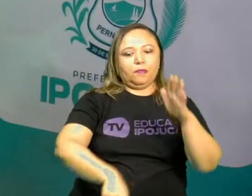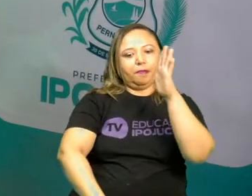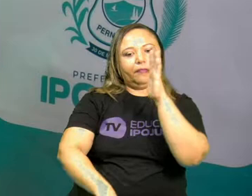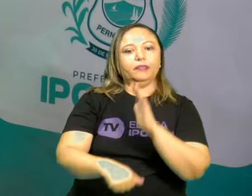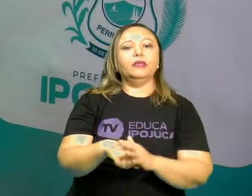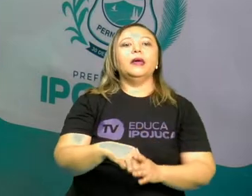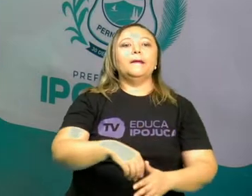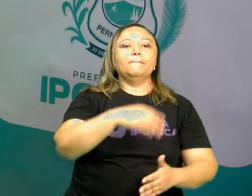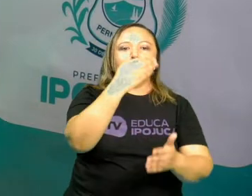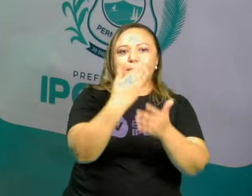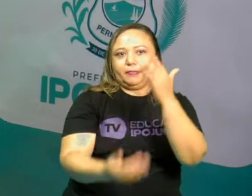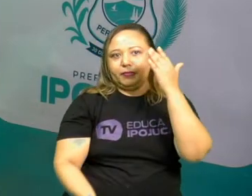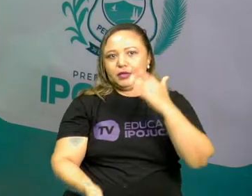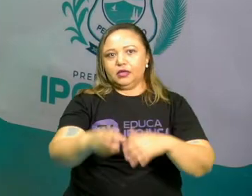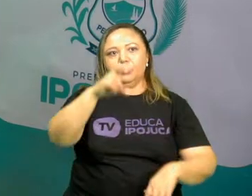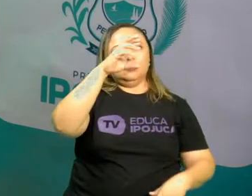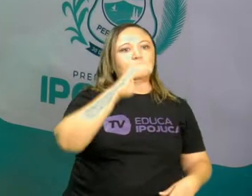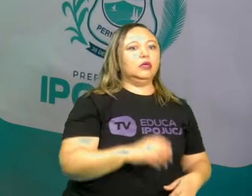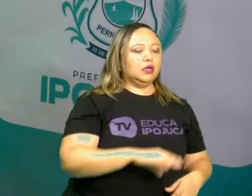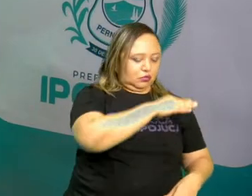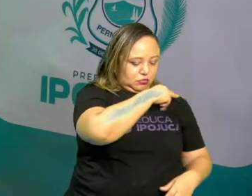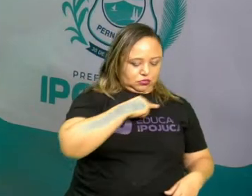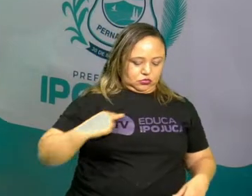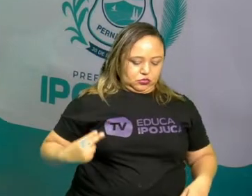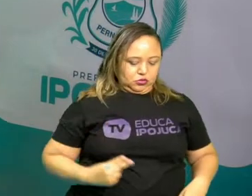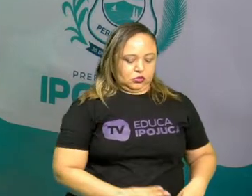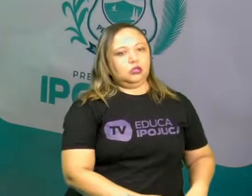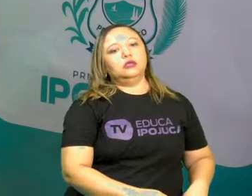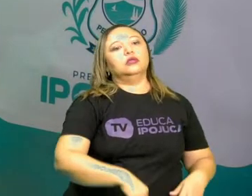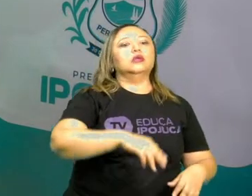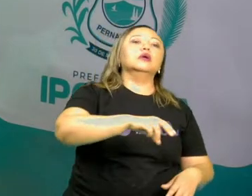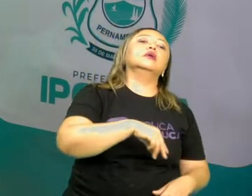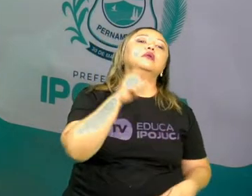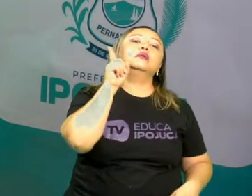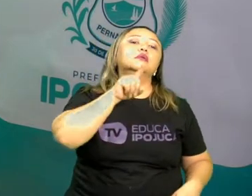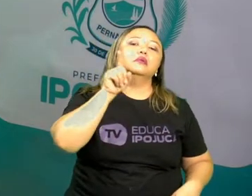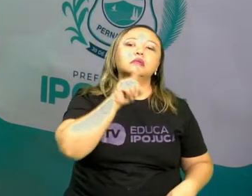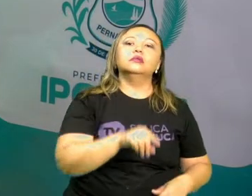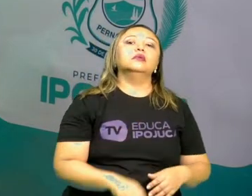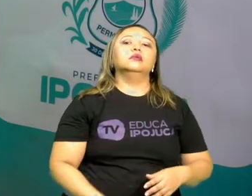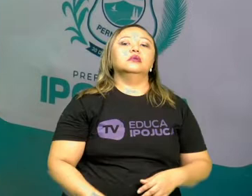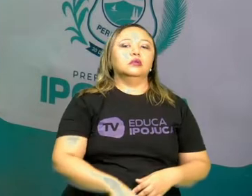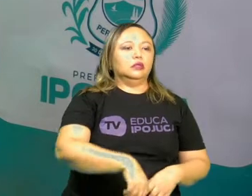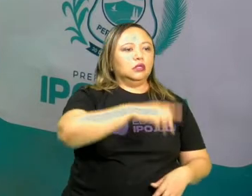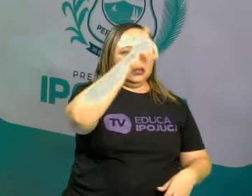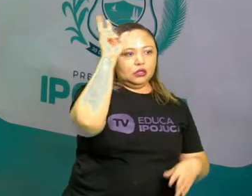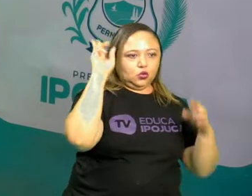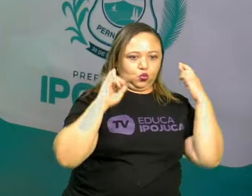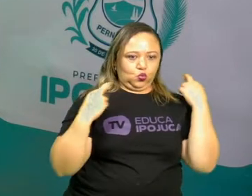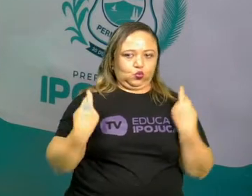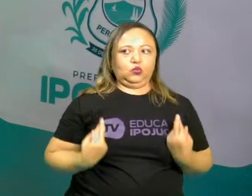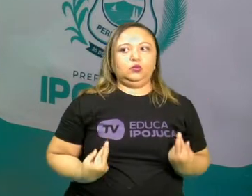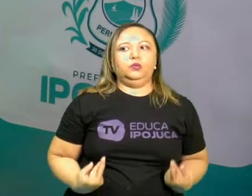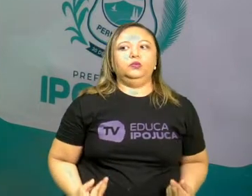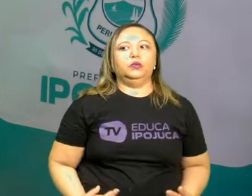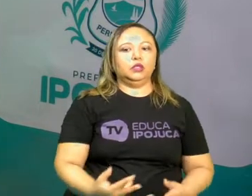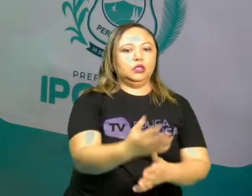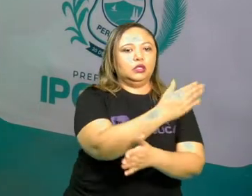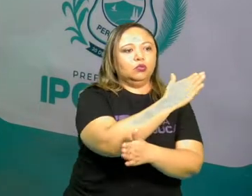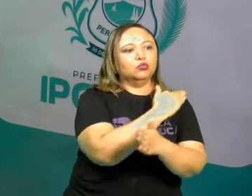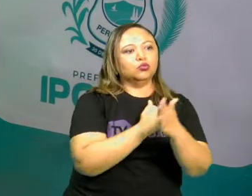China, Estados Unidos, Canadá e Rússia, que é o maior de todos.